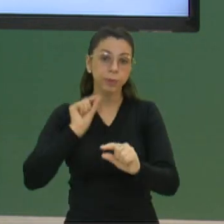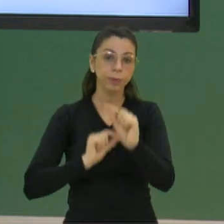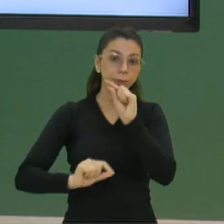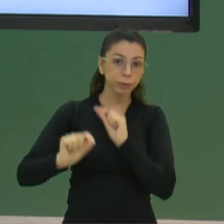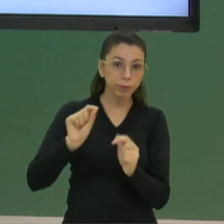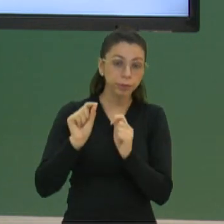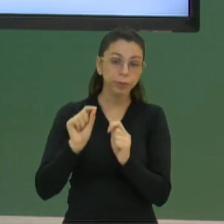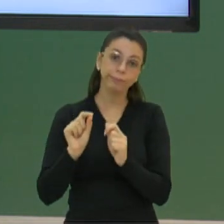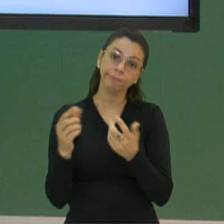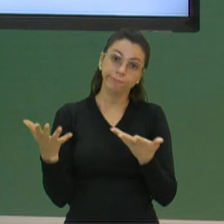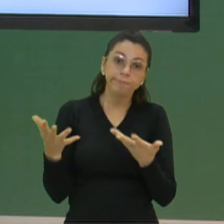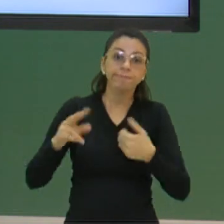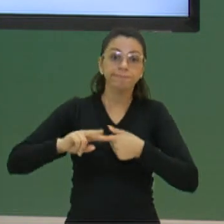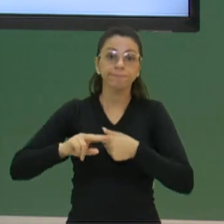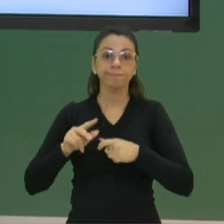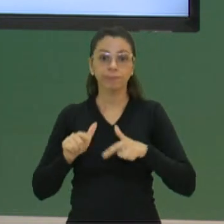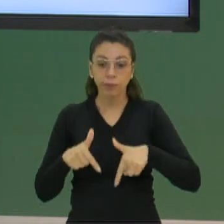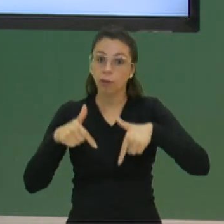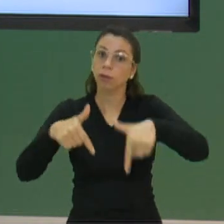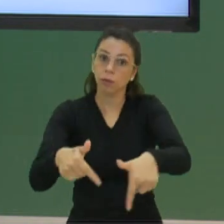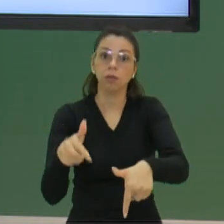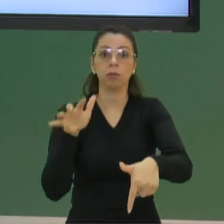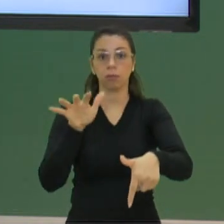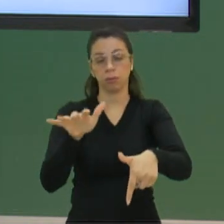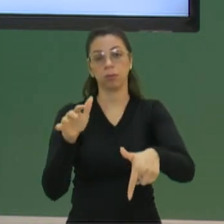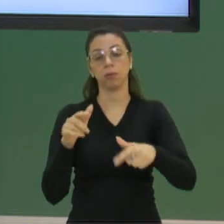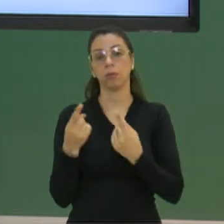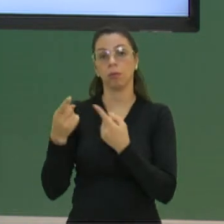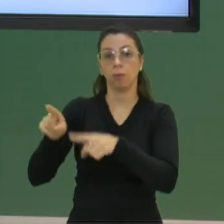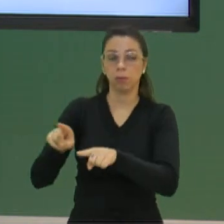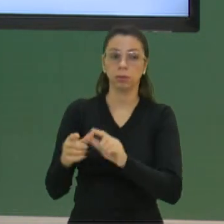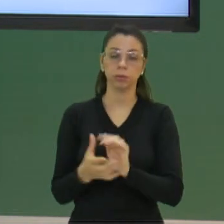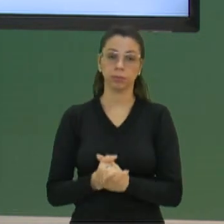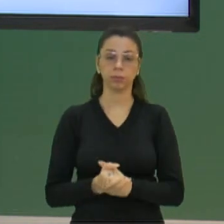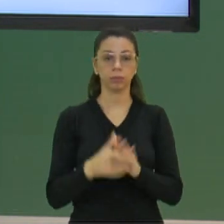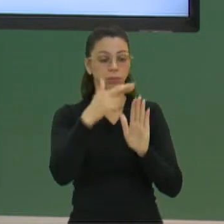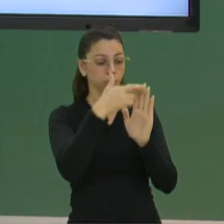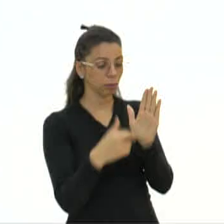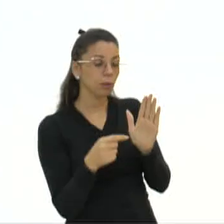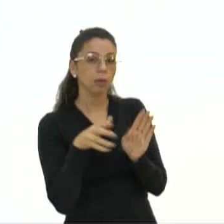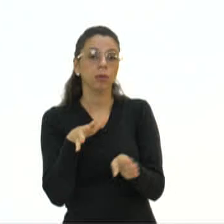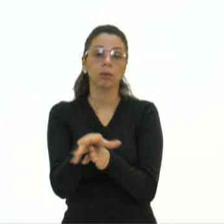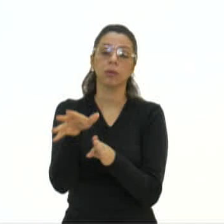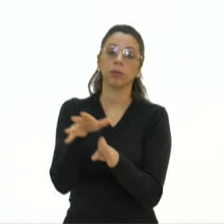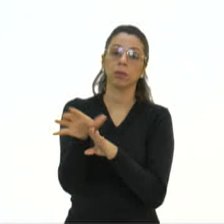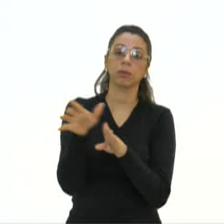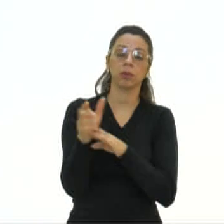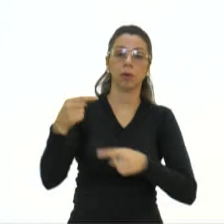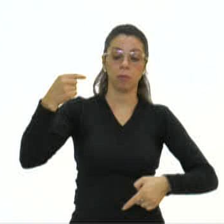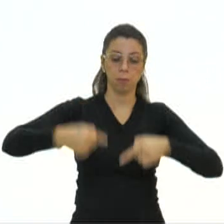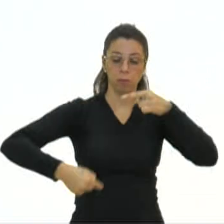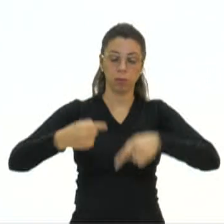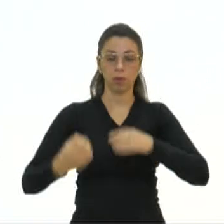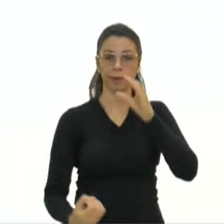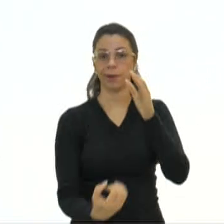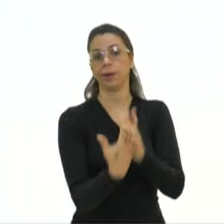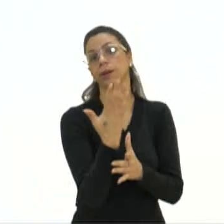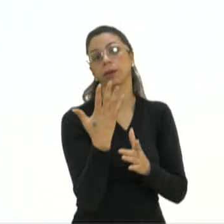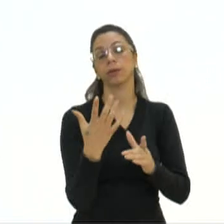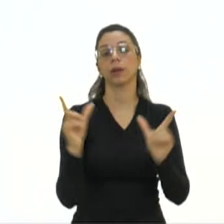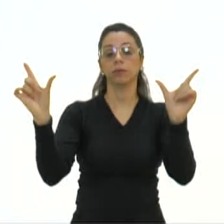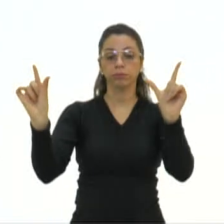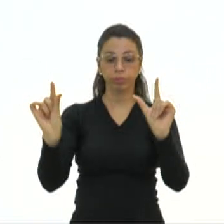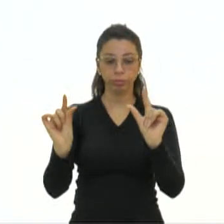se faça alguma coisa contra isso. O documento aconselha a implementação de políticas que reduzam o